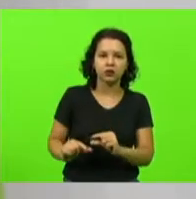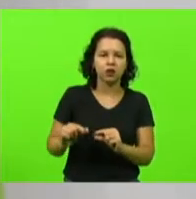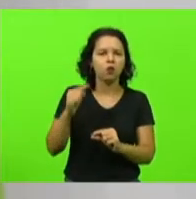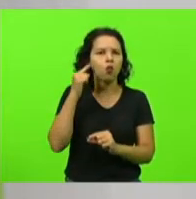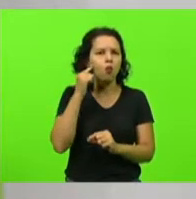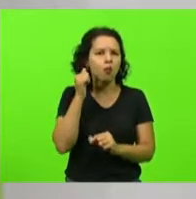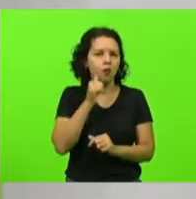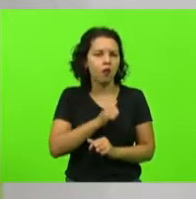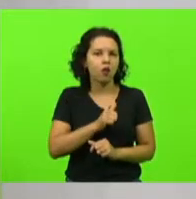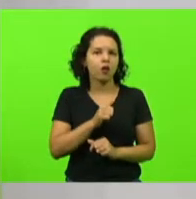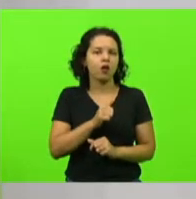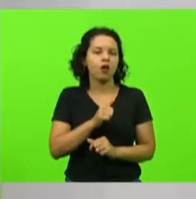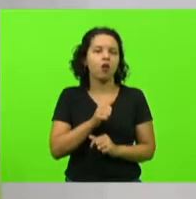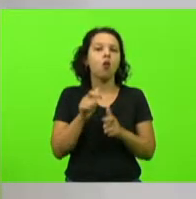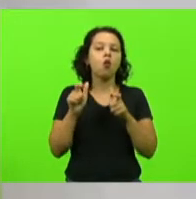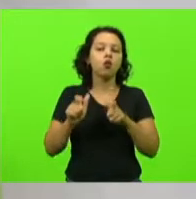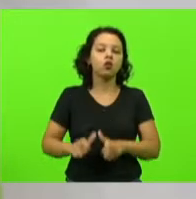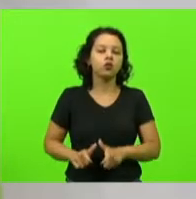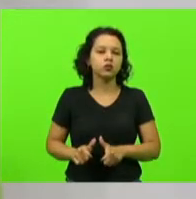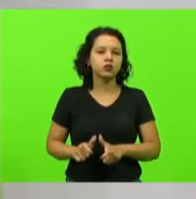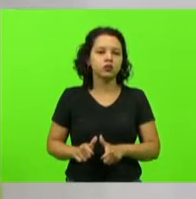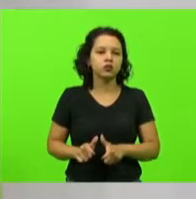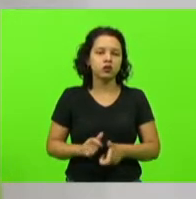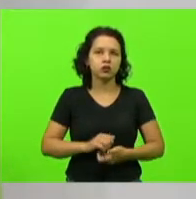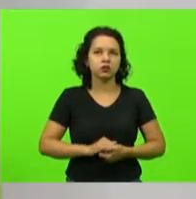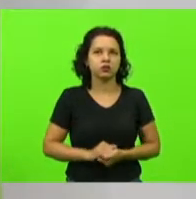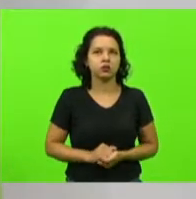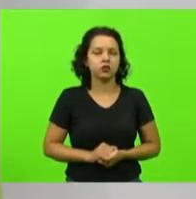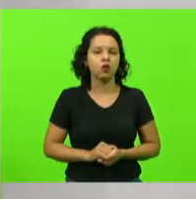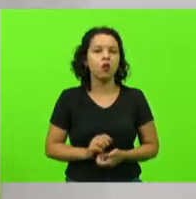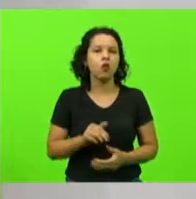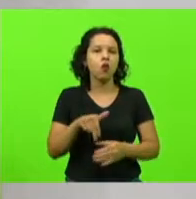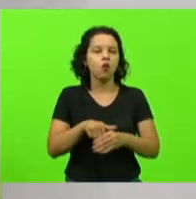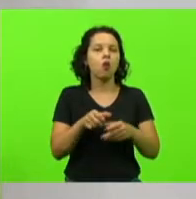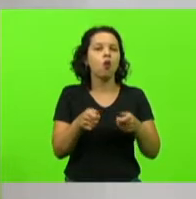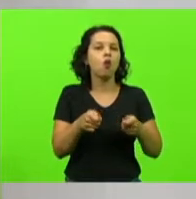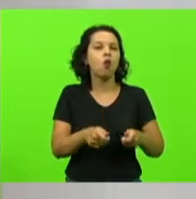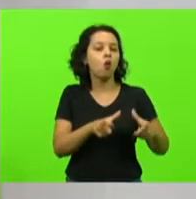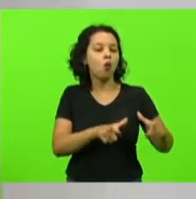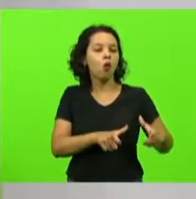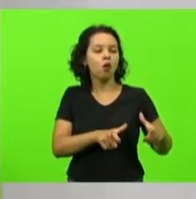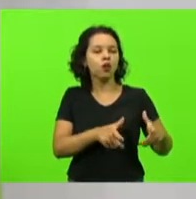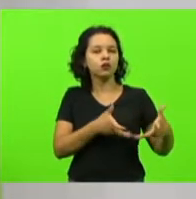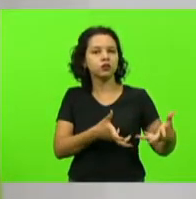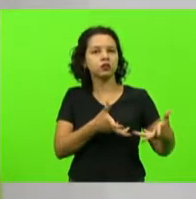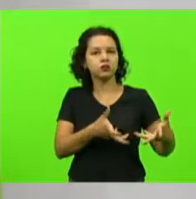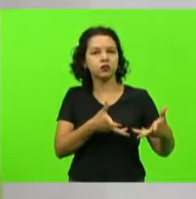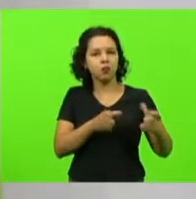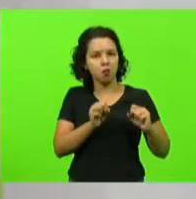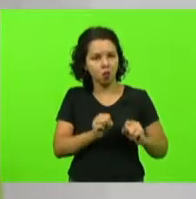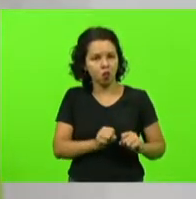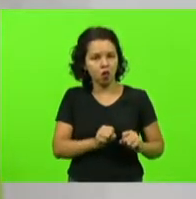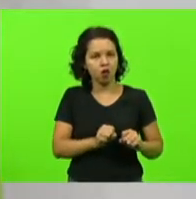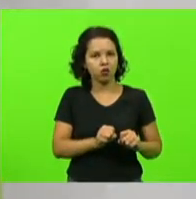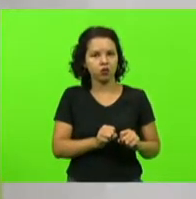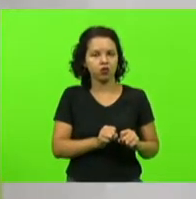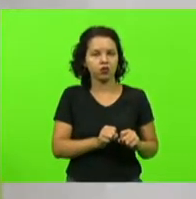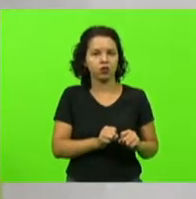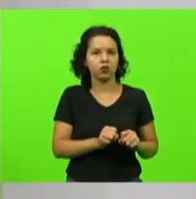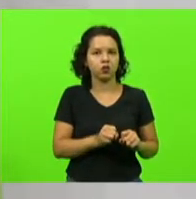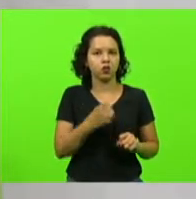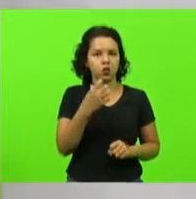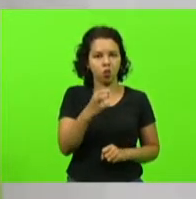Pode mesmo? Será que as 19.271 mulheres